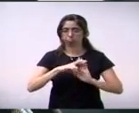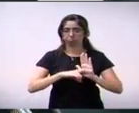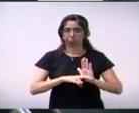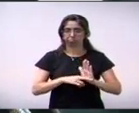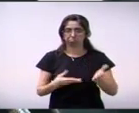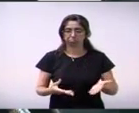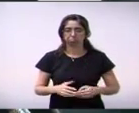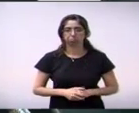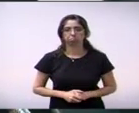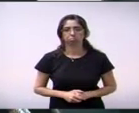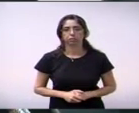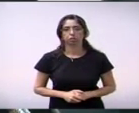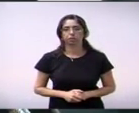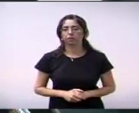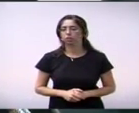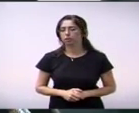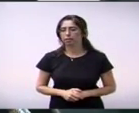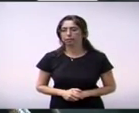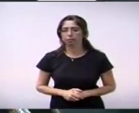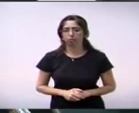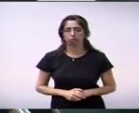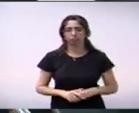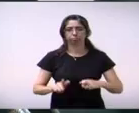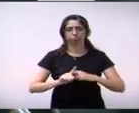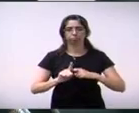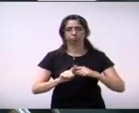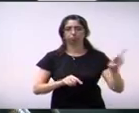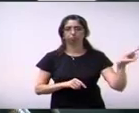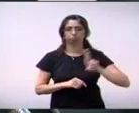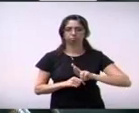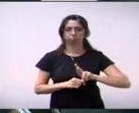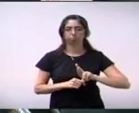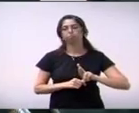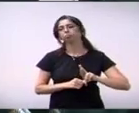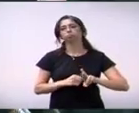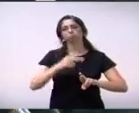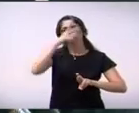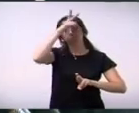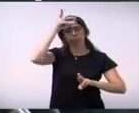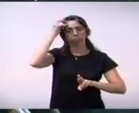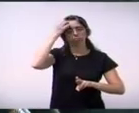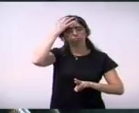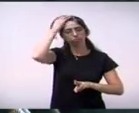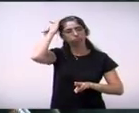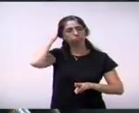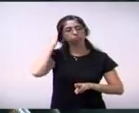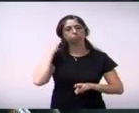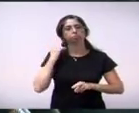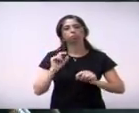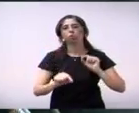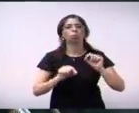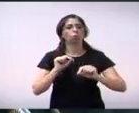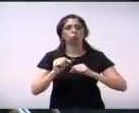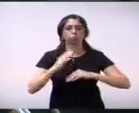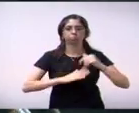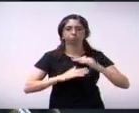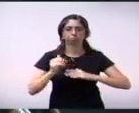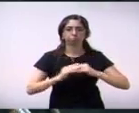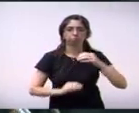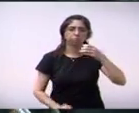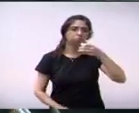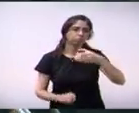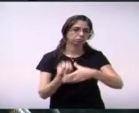143 do vereador Gustavo Yatecola requer informações ao Executivo sobre as providências tomadas para a